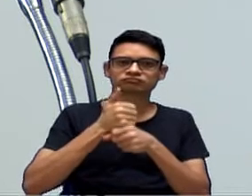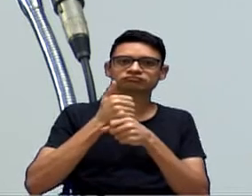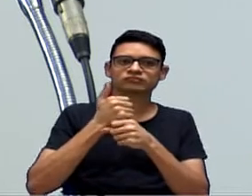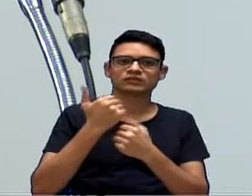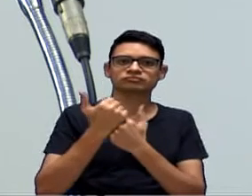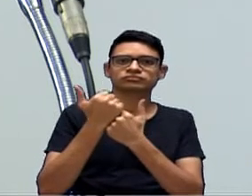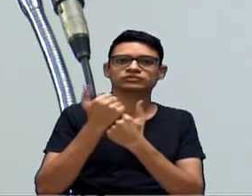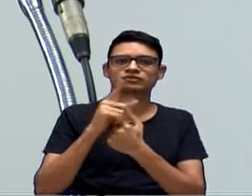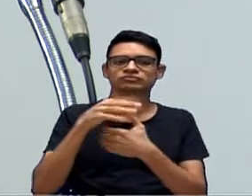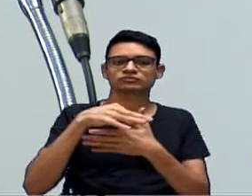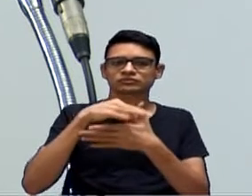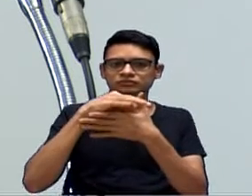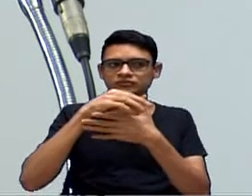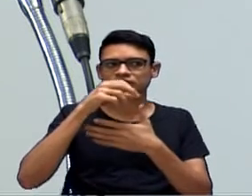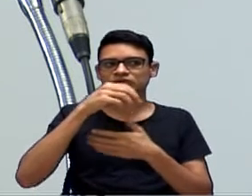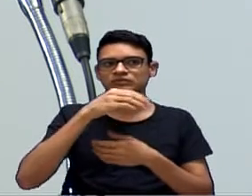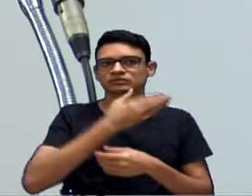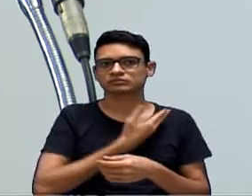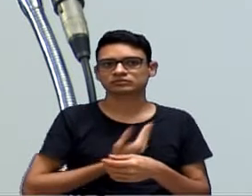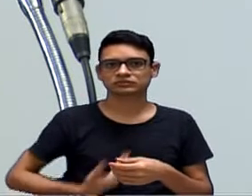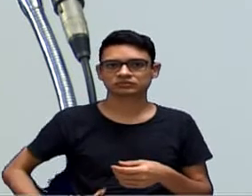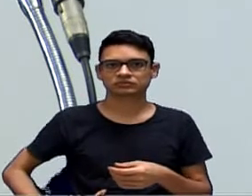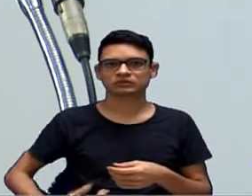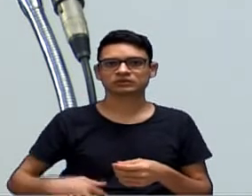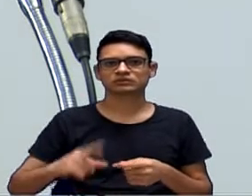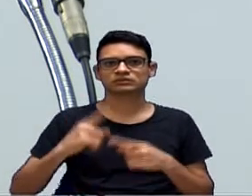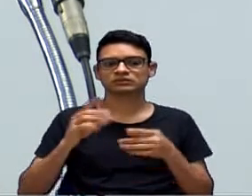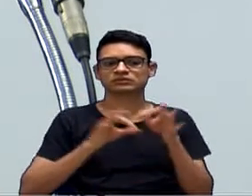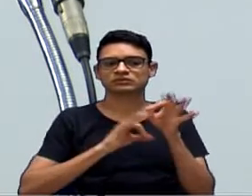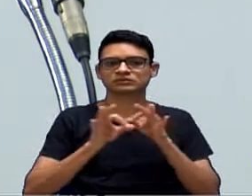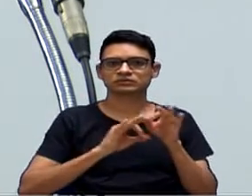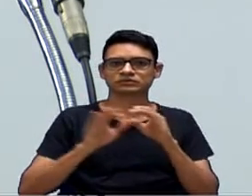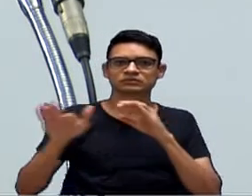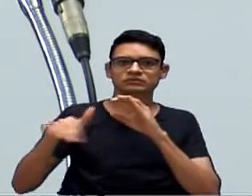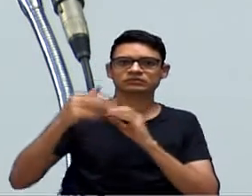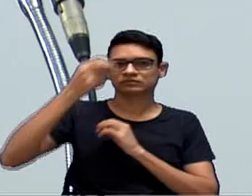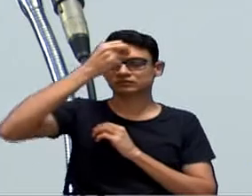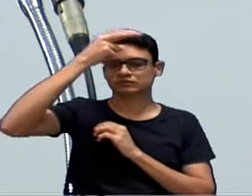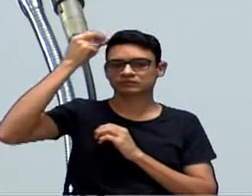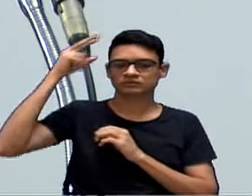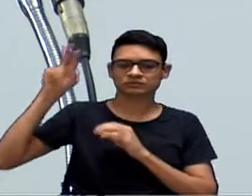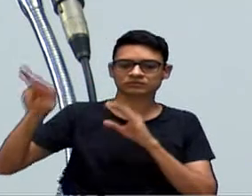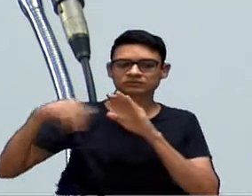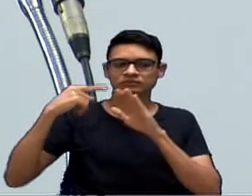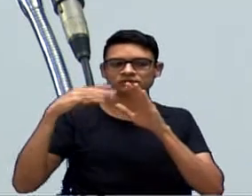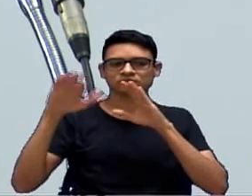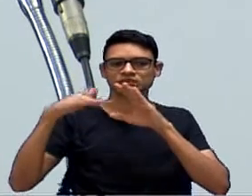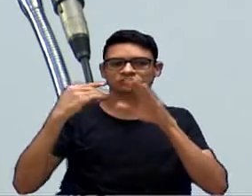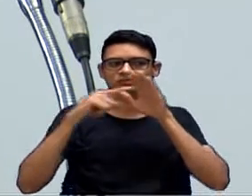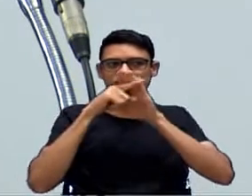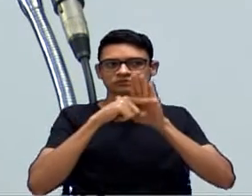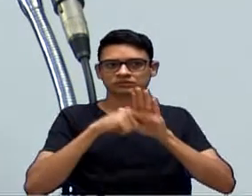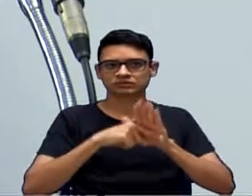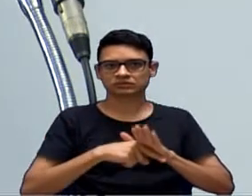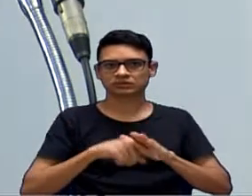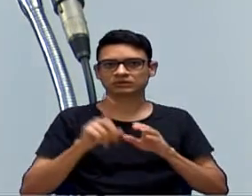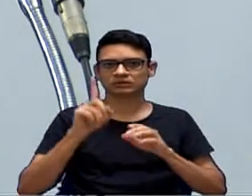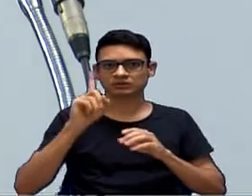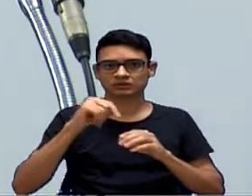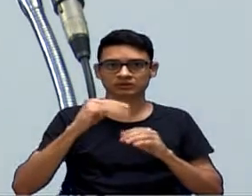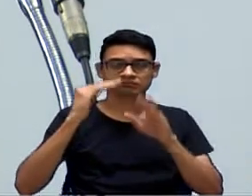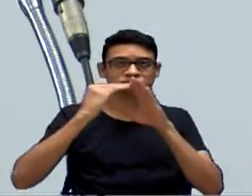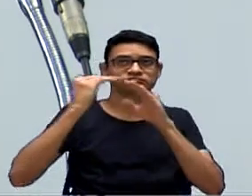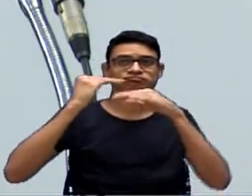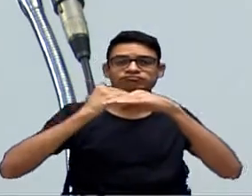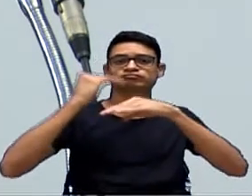governo, que esse projeto era para vir, na realidade, vindo da prefeitura com estudo aqui para os vereadores. Não é o vereador, é lá de cima,